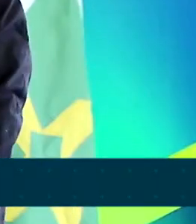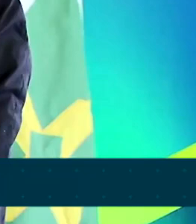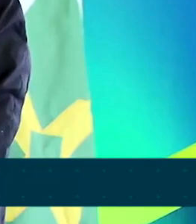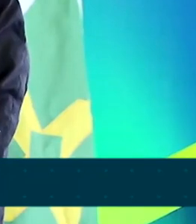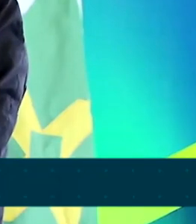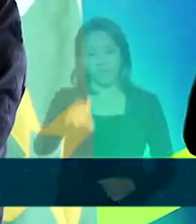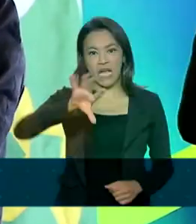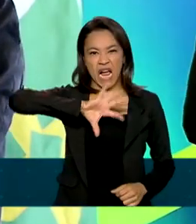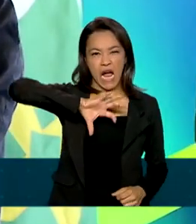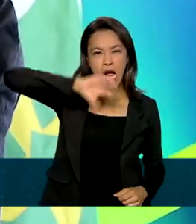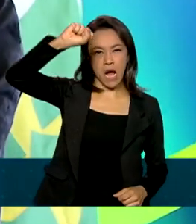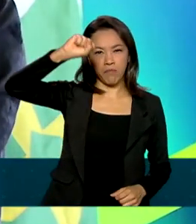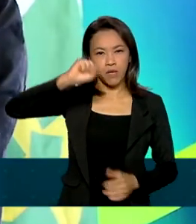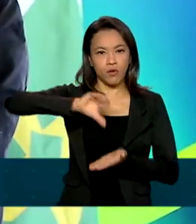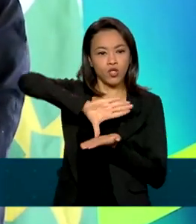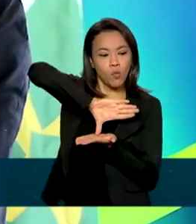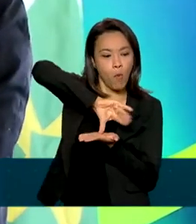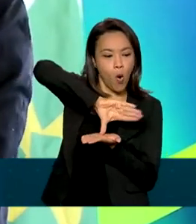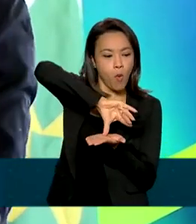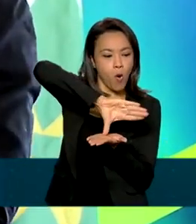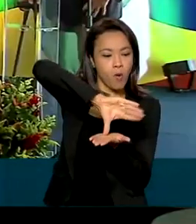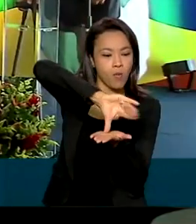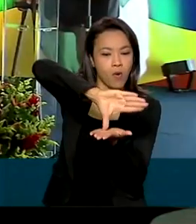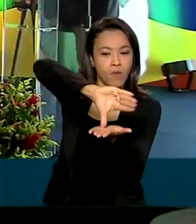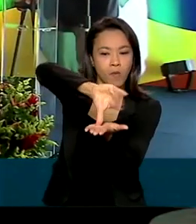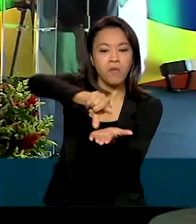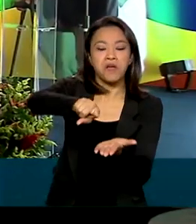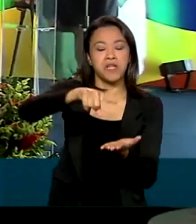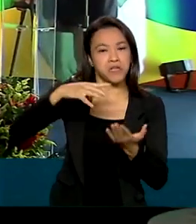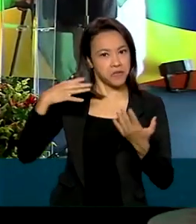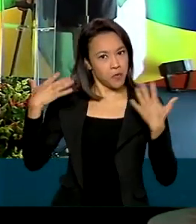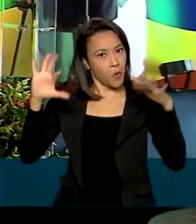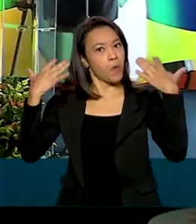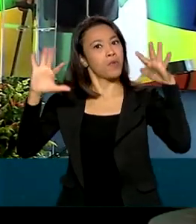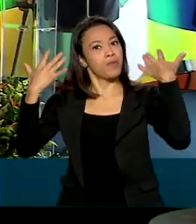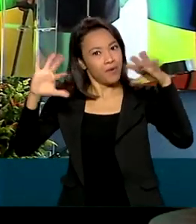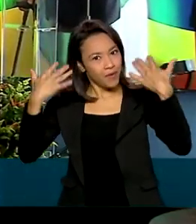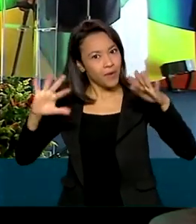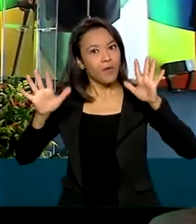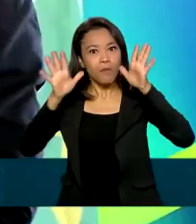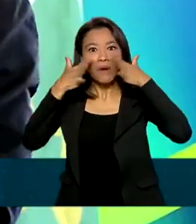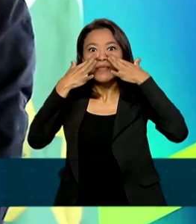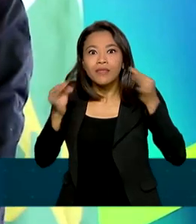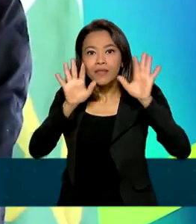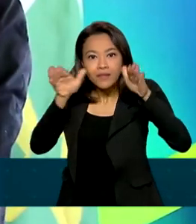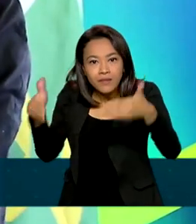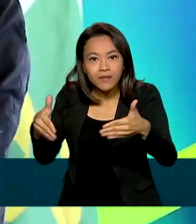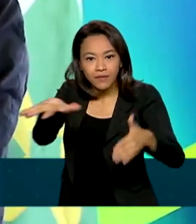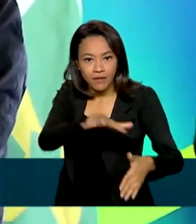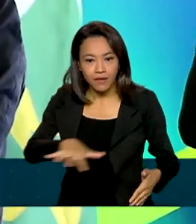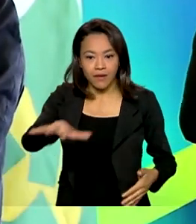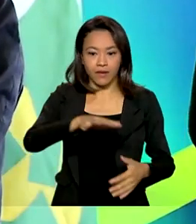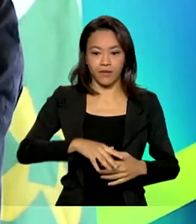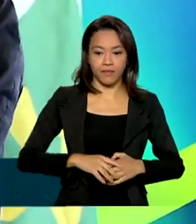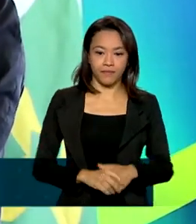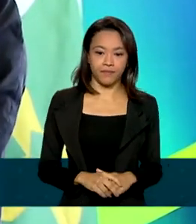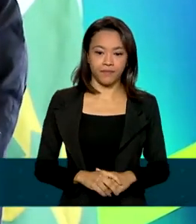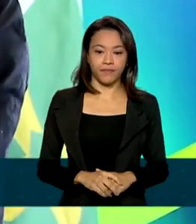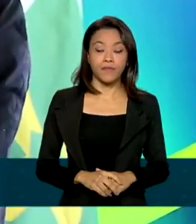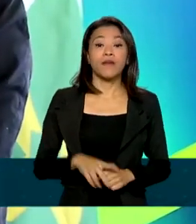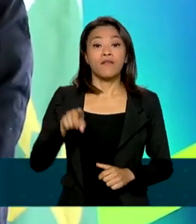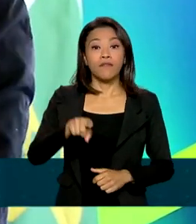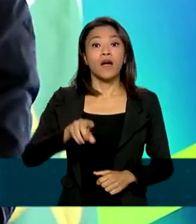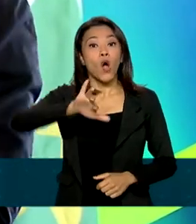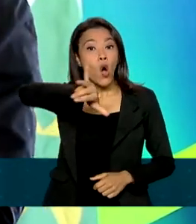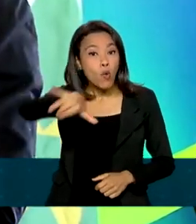campeão mundial de vela, brasileiro Lars Grael, comemorou a atenção ao setor náutico. Geração de oportunidade